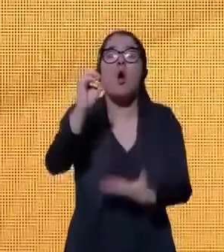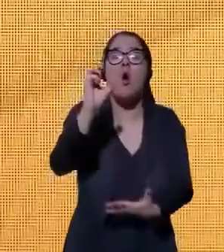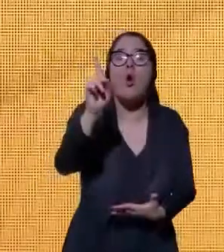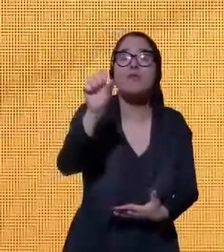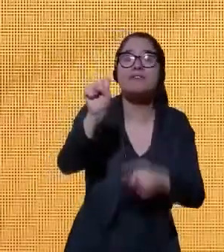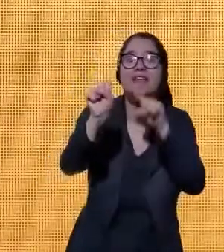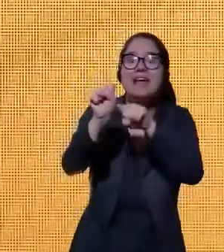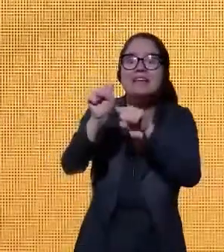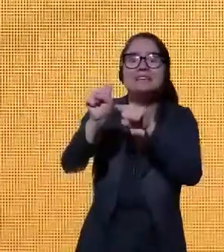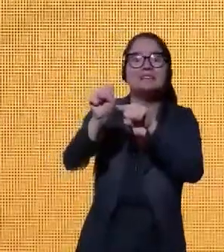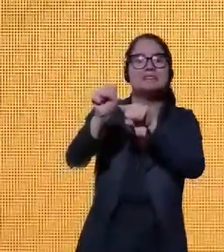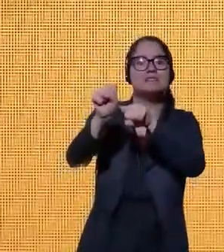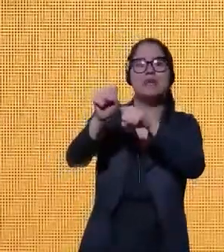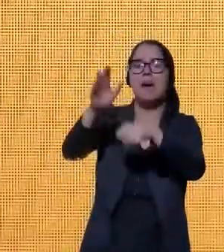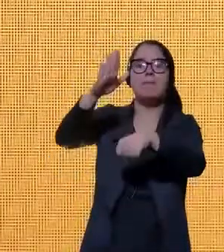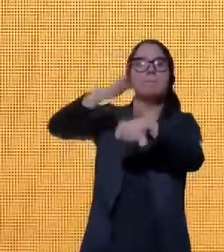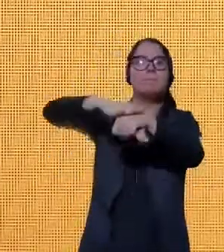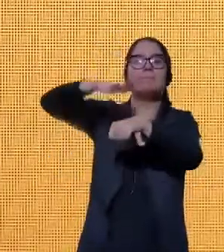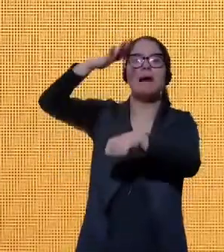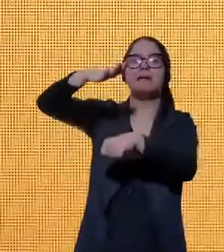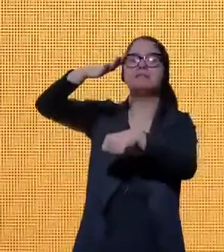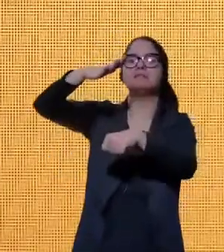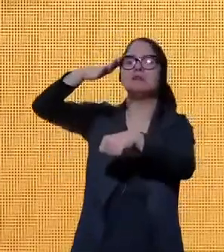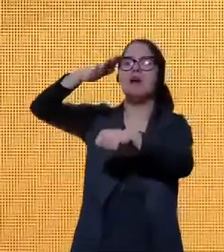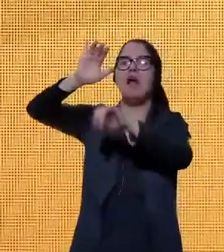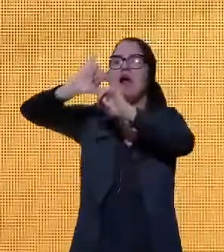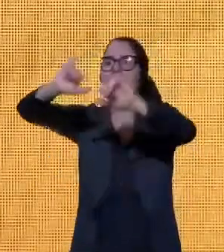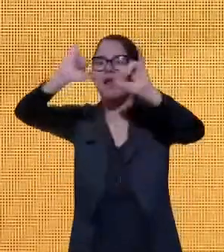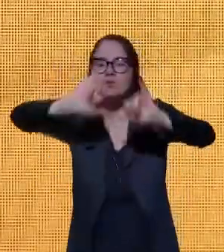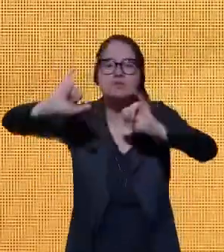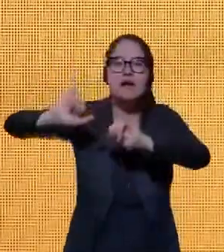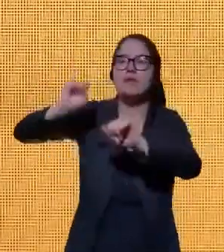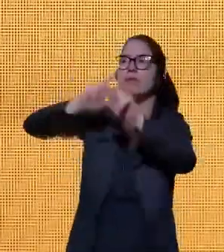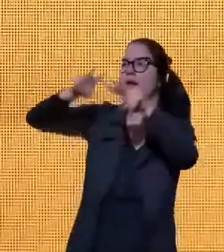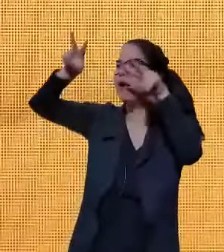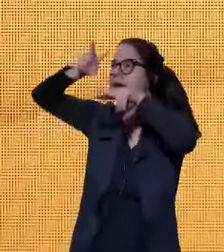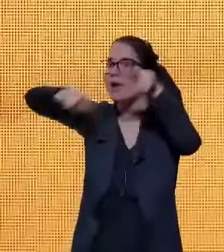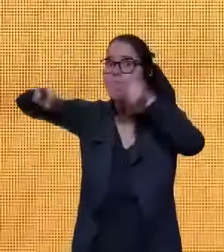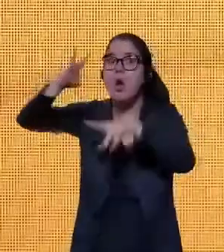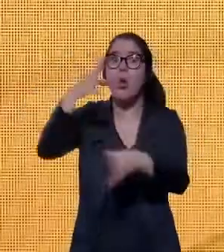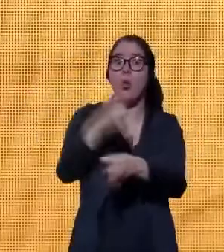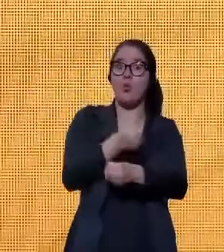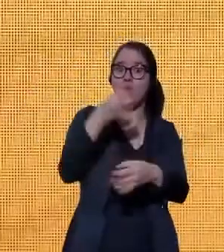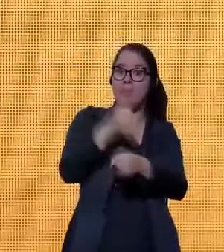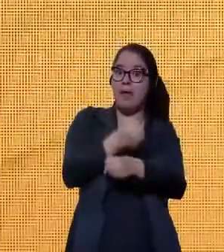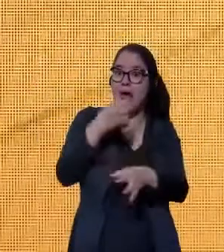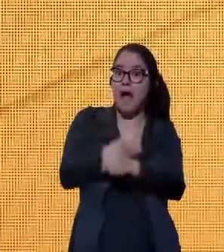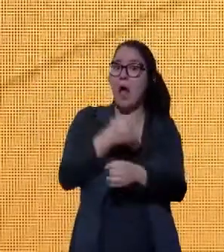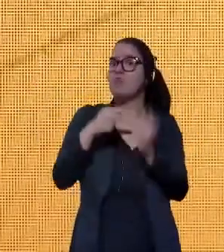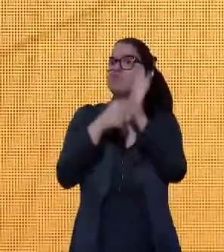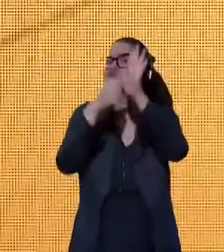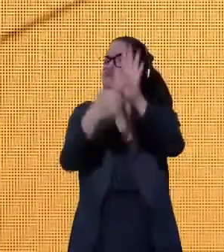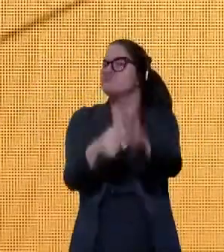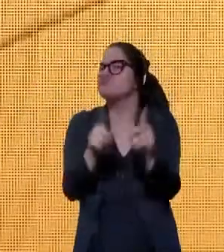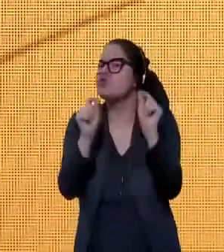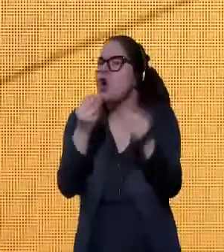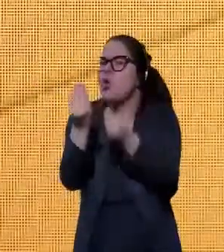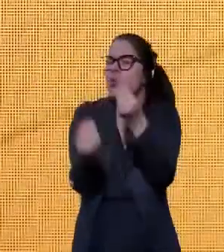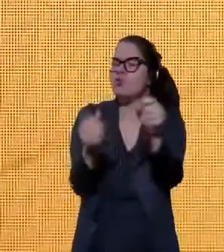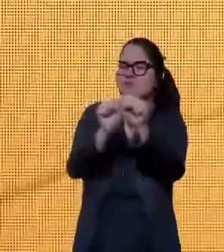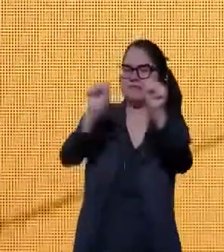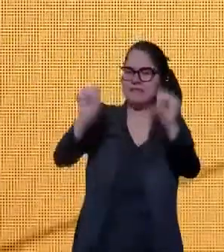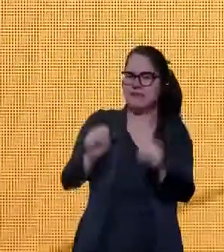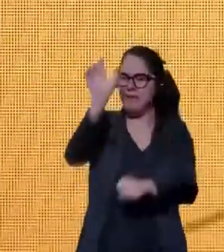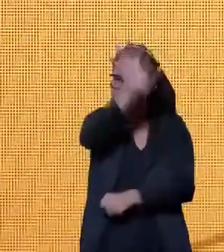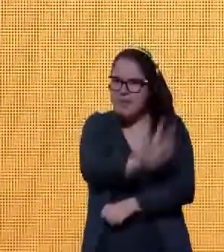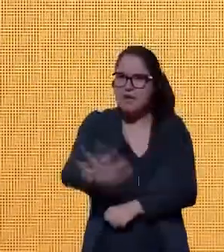fomentadas pelo Sistema Nacional de Fomento. Esses dados mostram como o Sistema Nacional